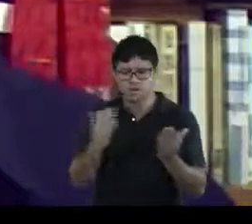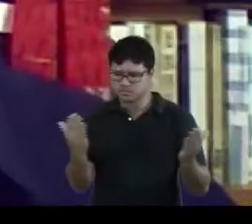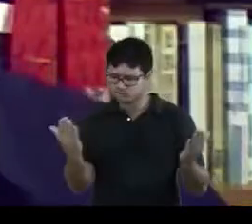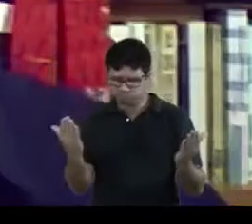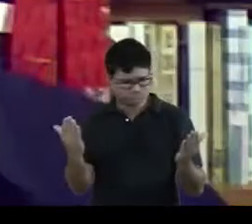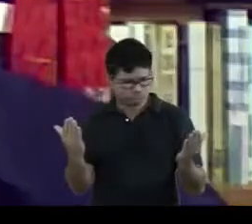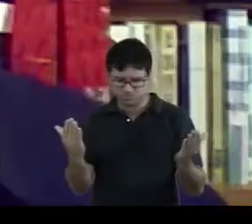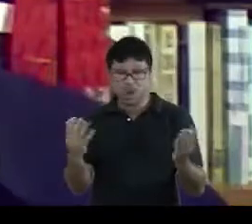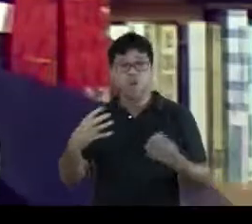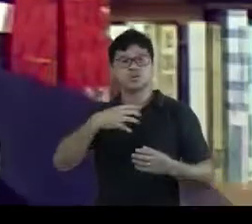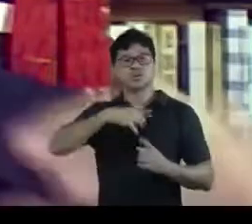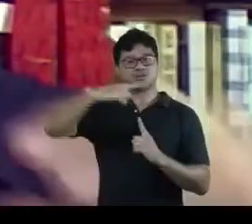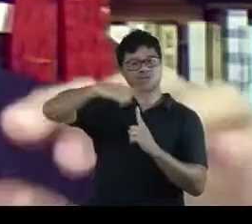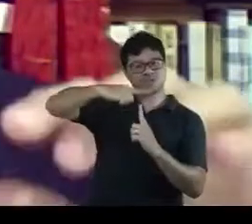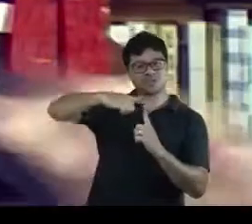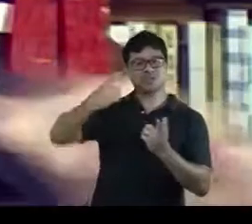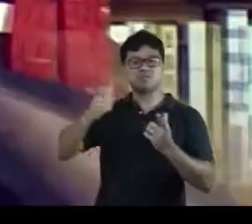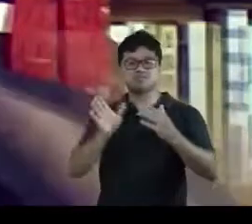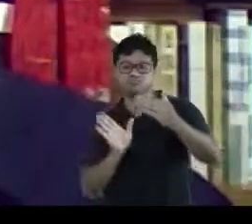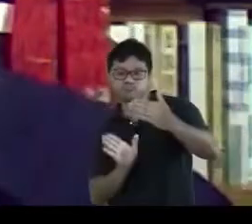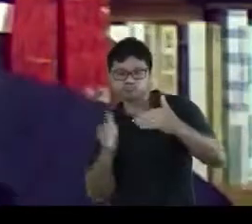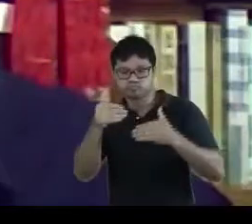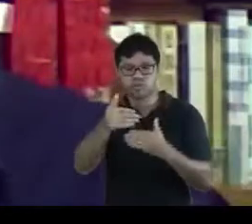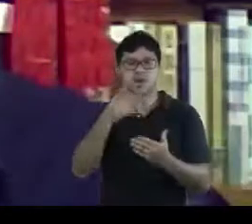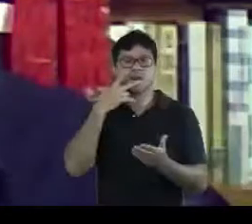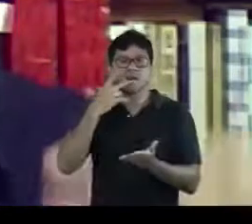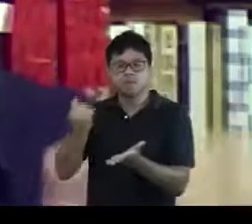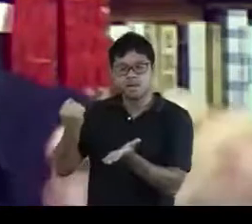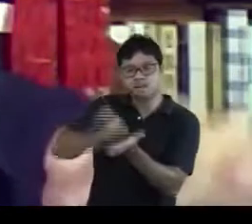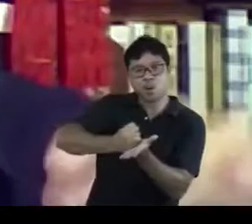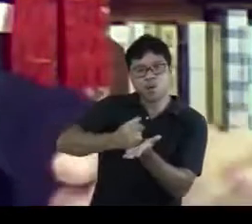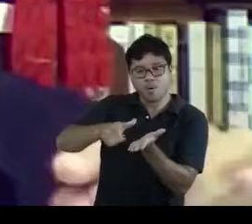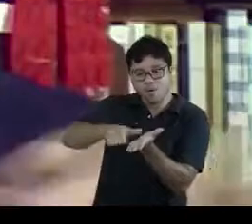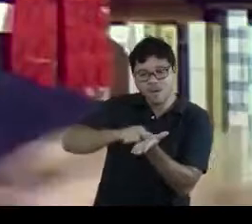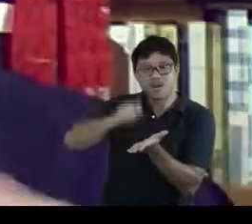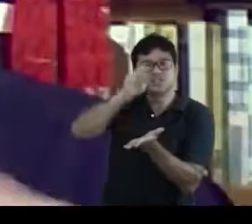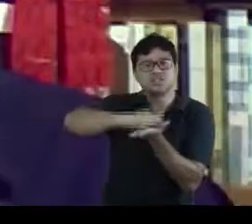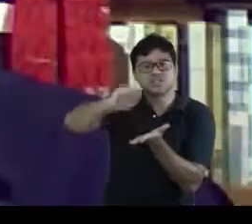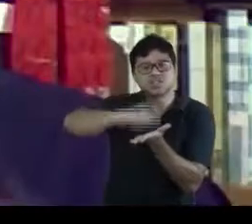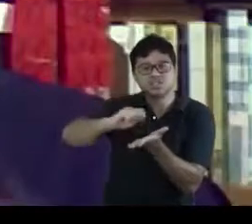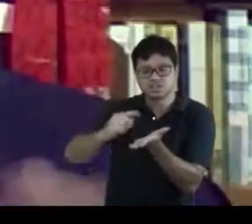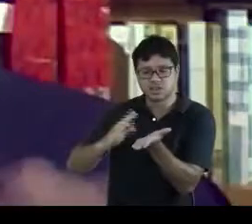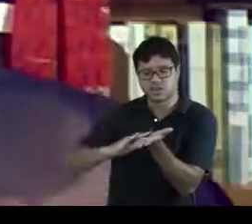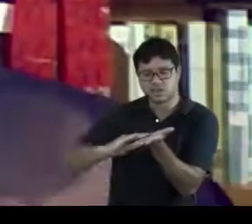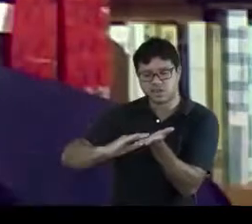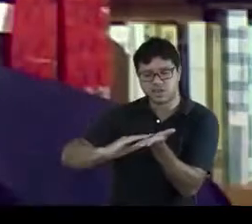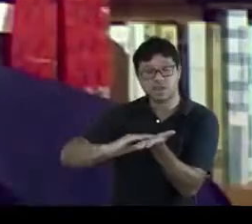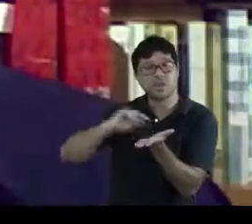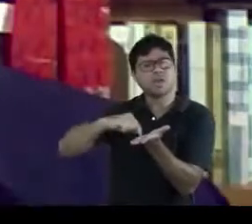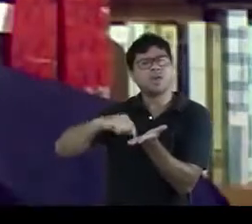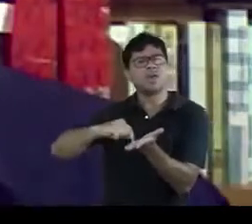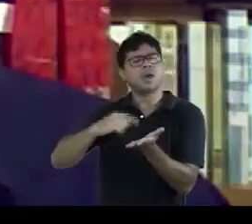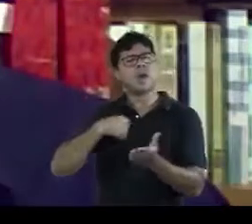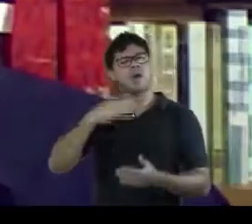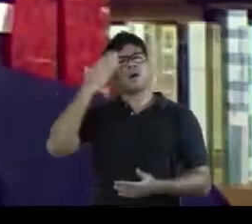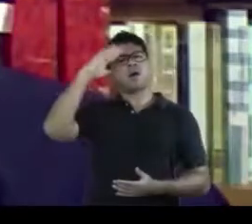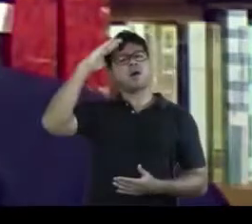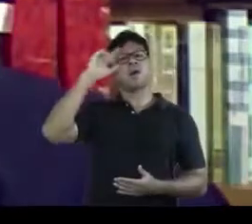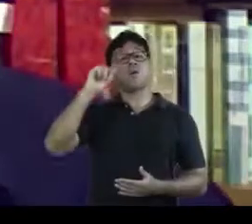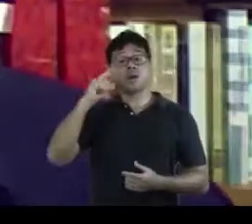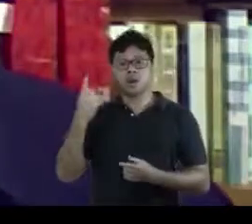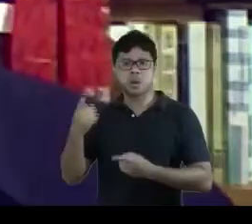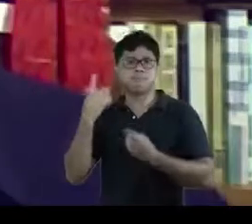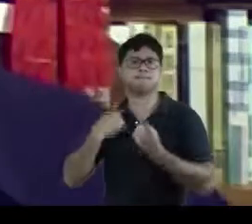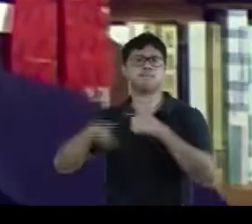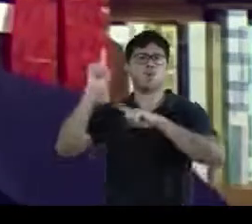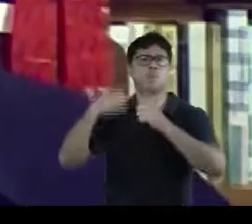traduzida no formato, no tamanho da mancha tipográfica, permitiu, então, entender o